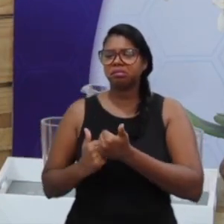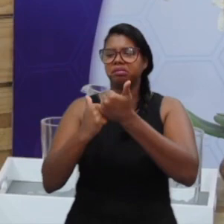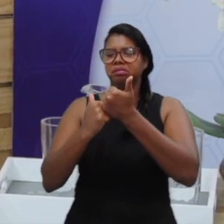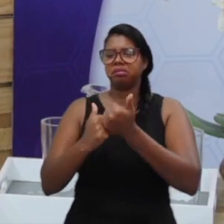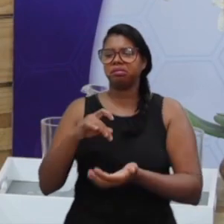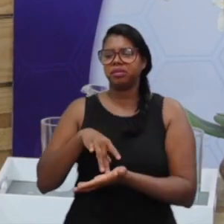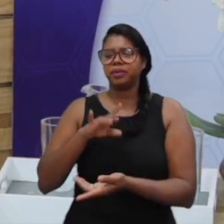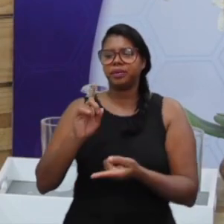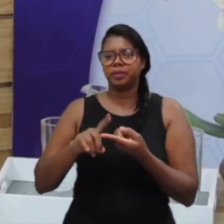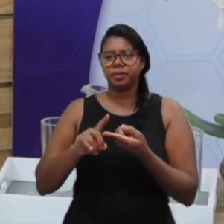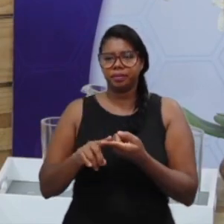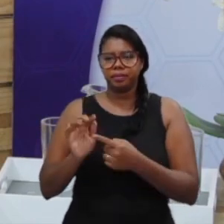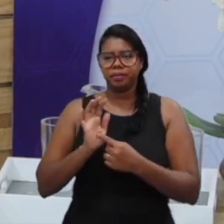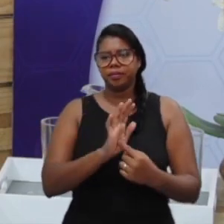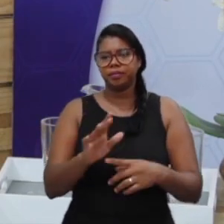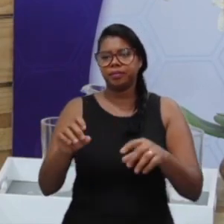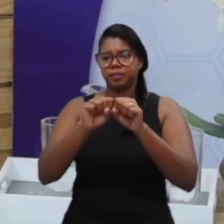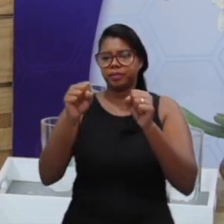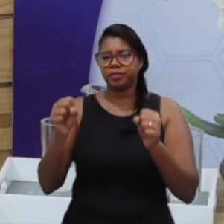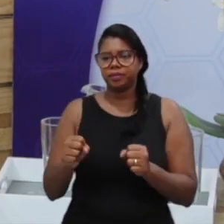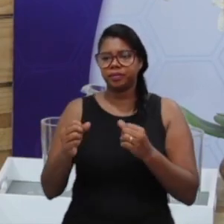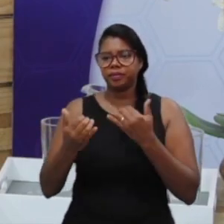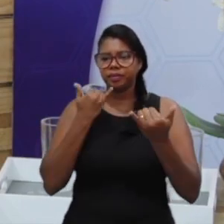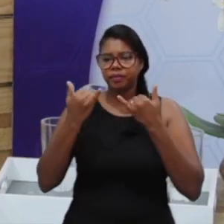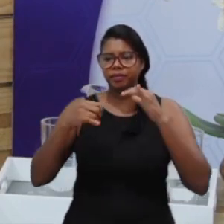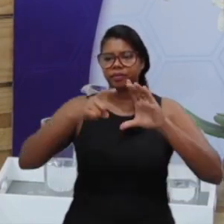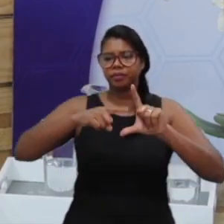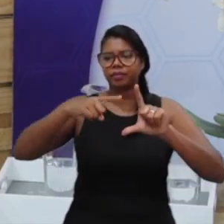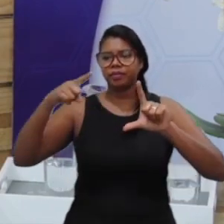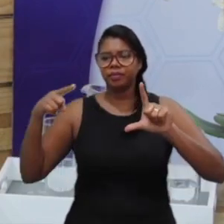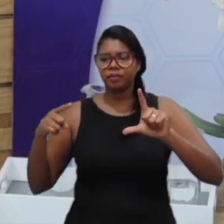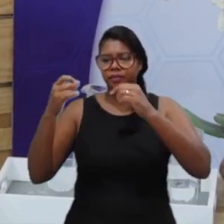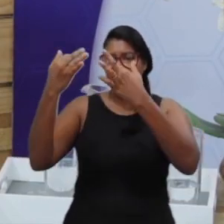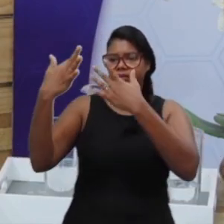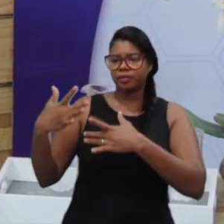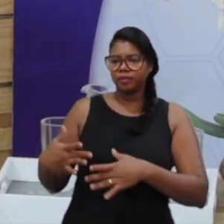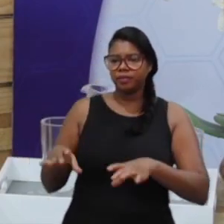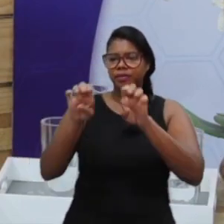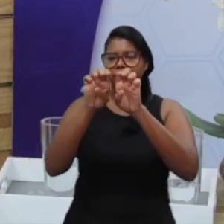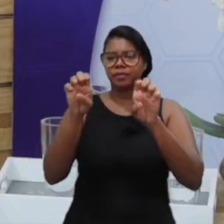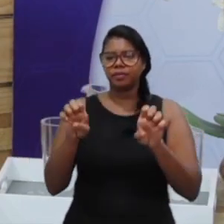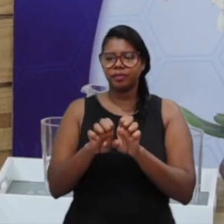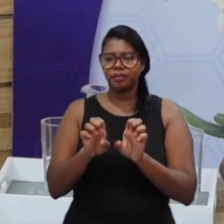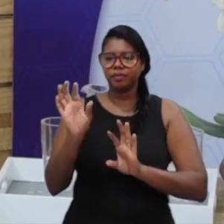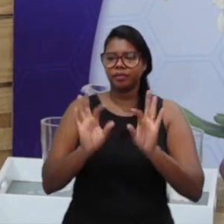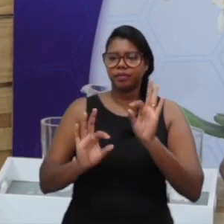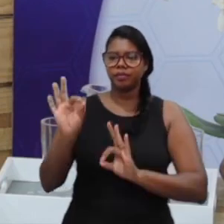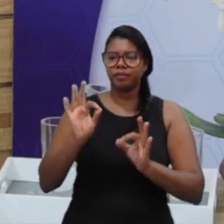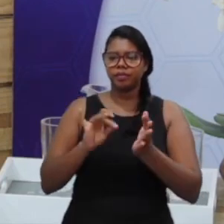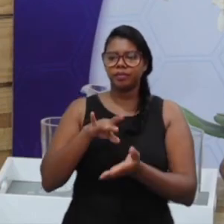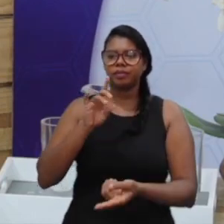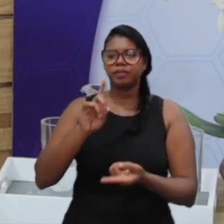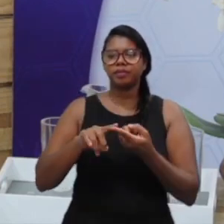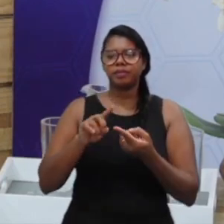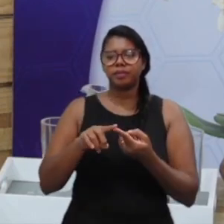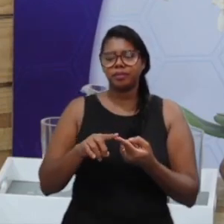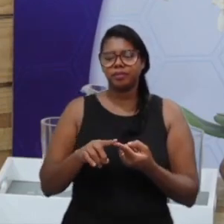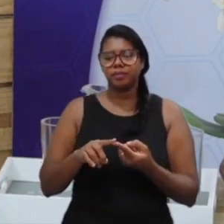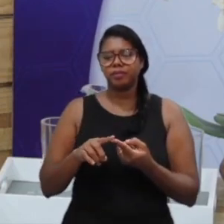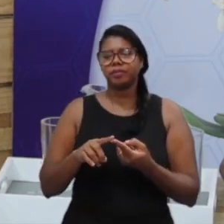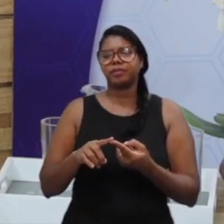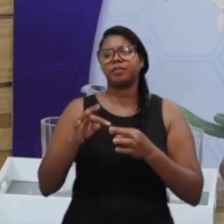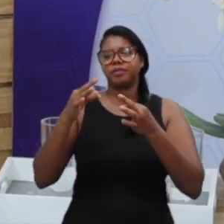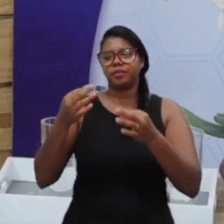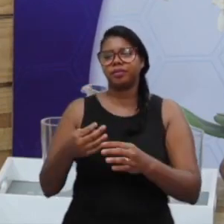esses sistemas de informação, que são bem estruturados e interligados com toda a empresa.